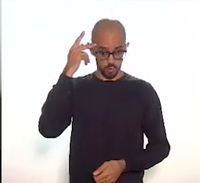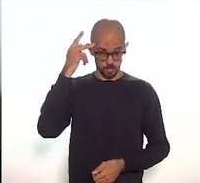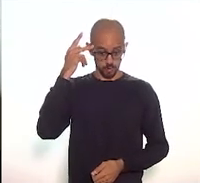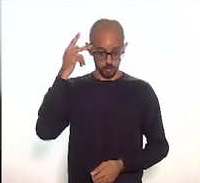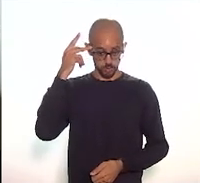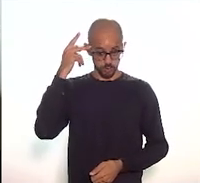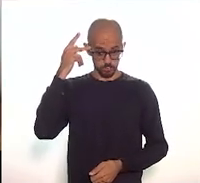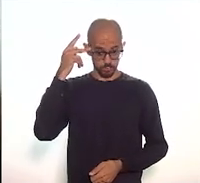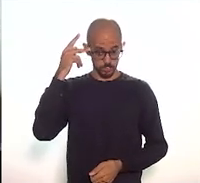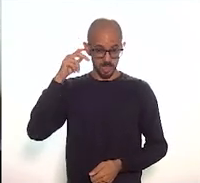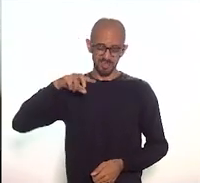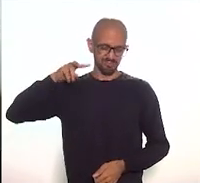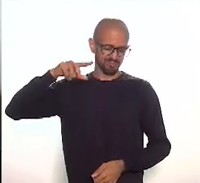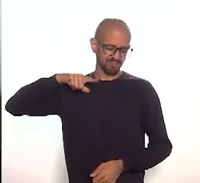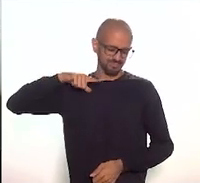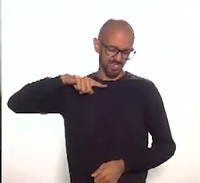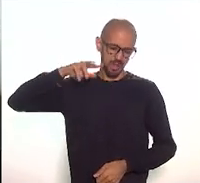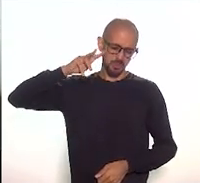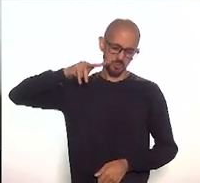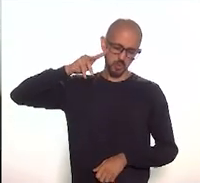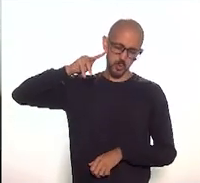história também,